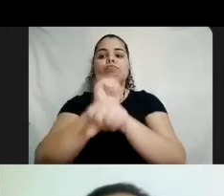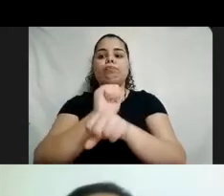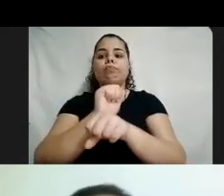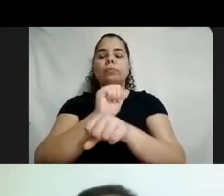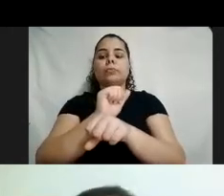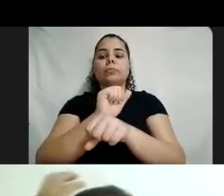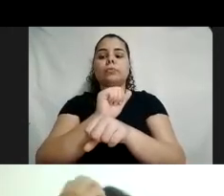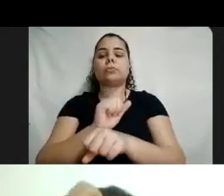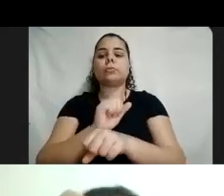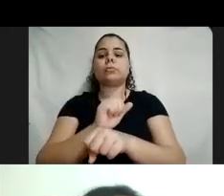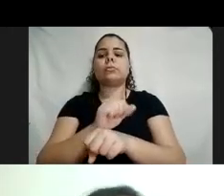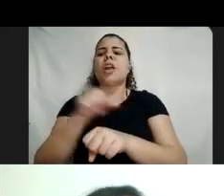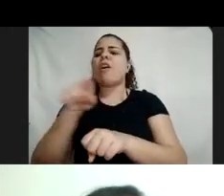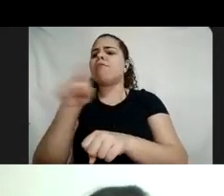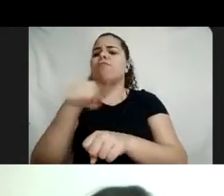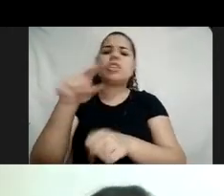Alguém tem outra pergunta?